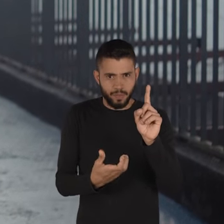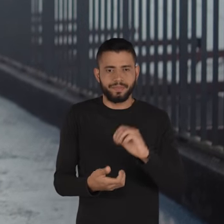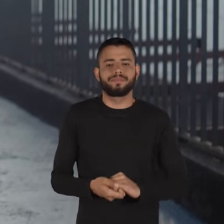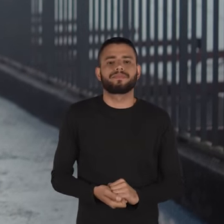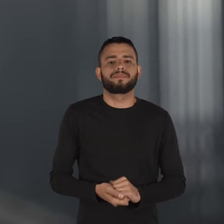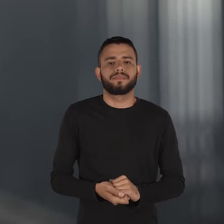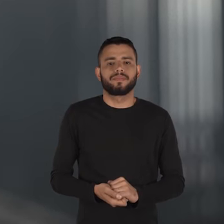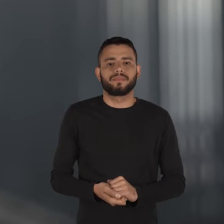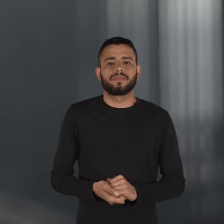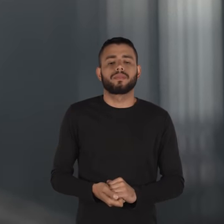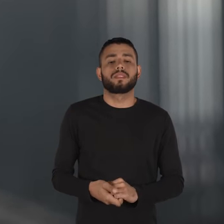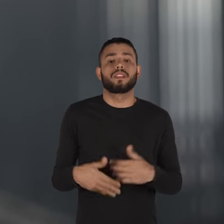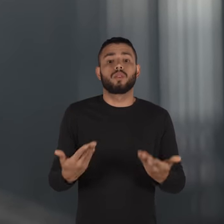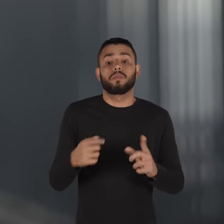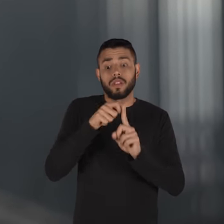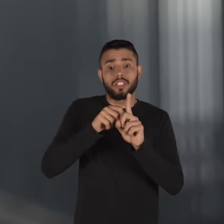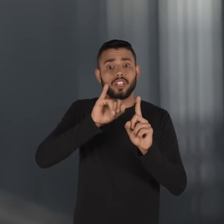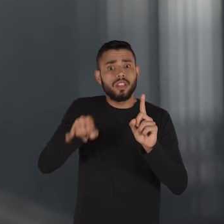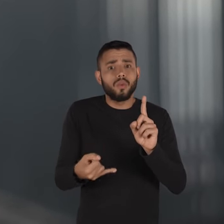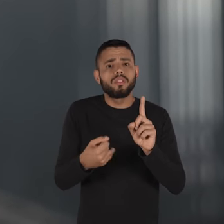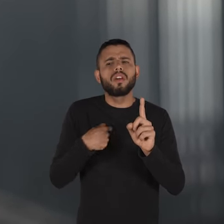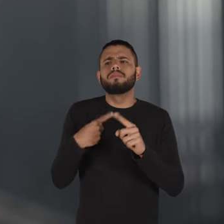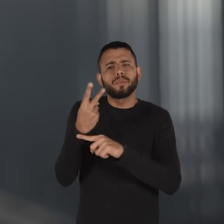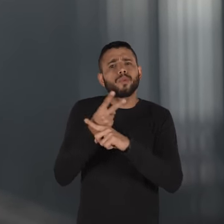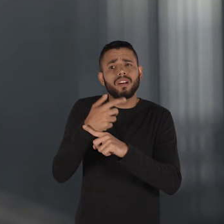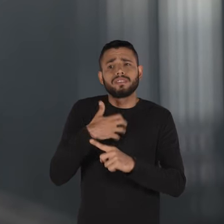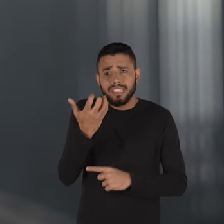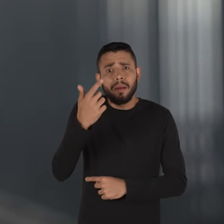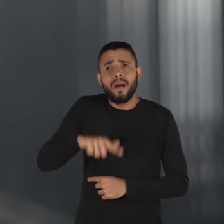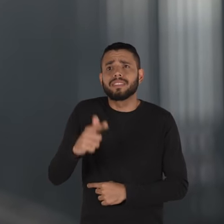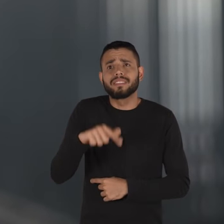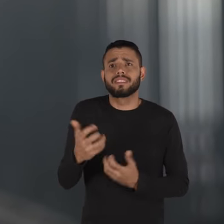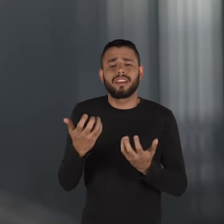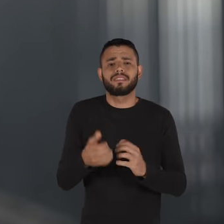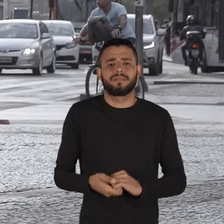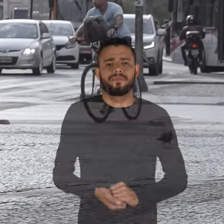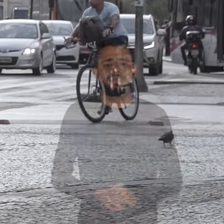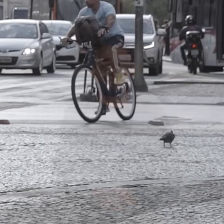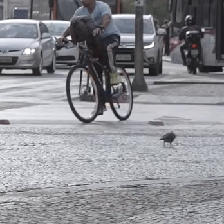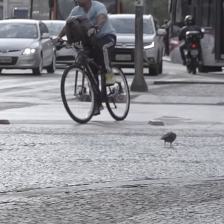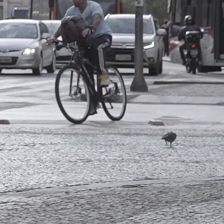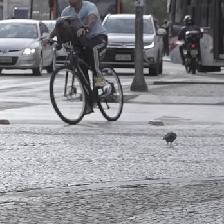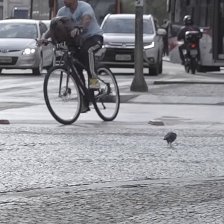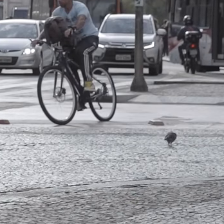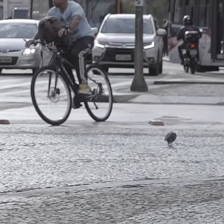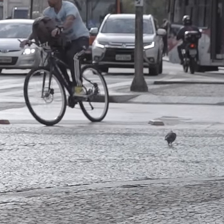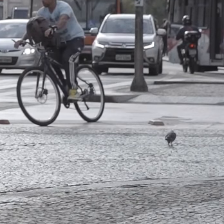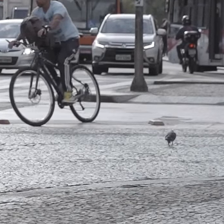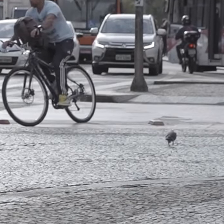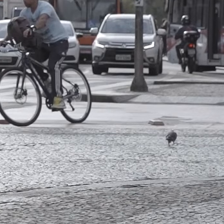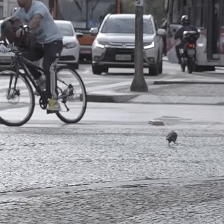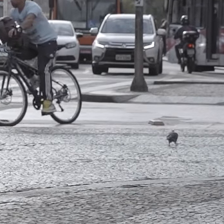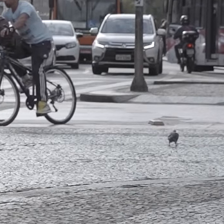finalizou em dezembro eu em janeiro estava procurando eles porque eu queria mais cenas em câmera lenta do